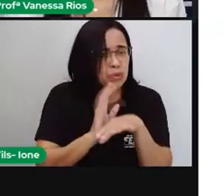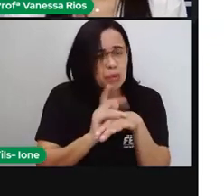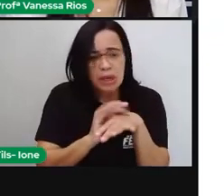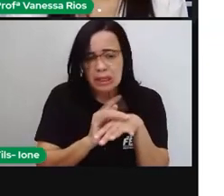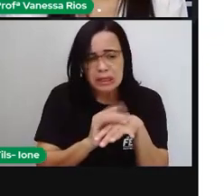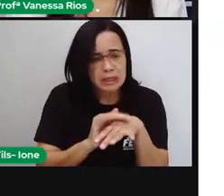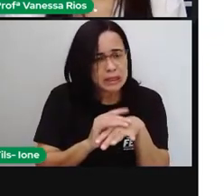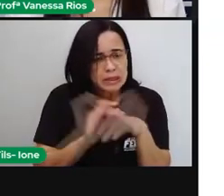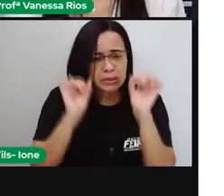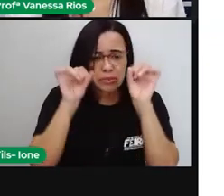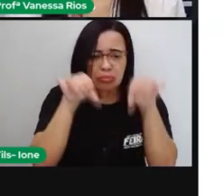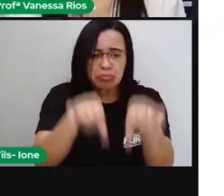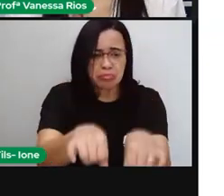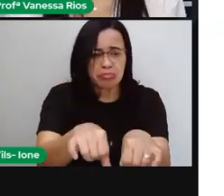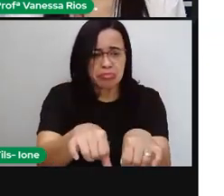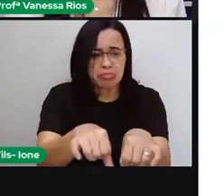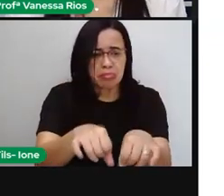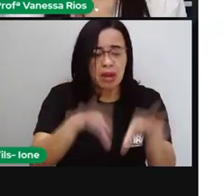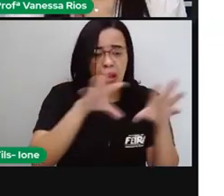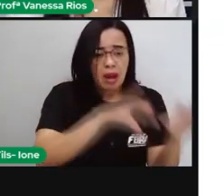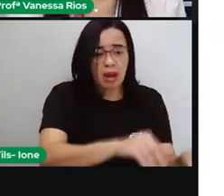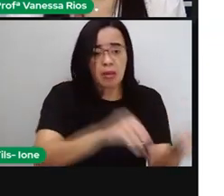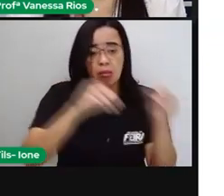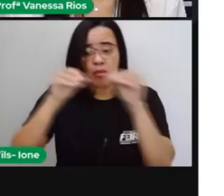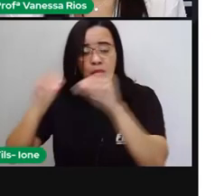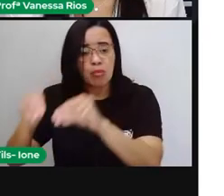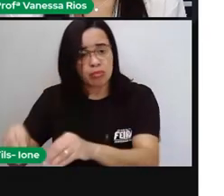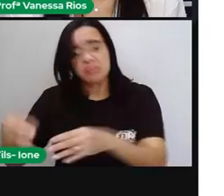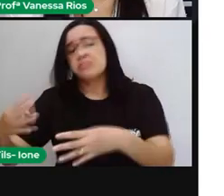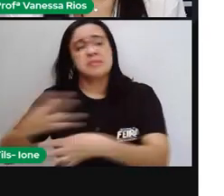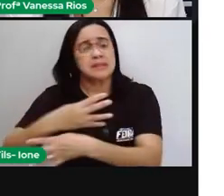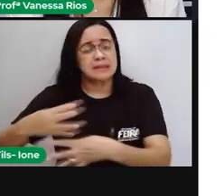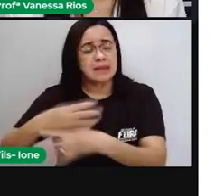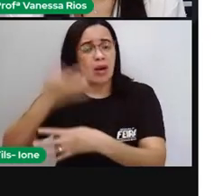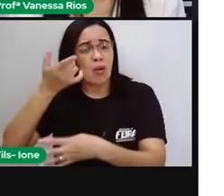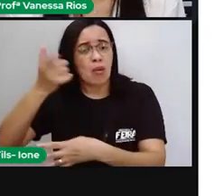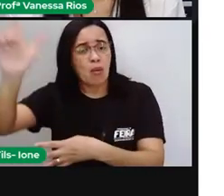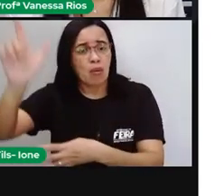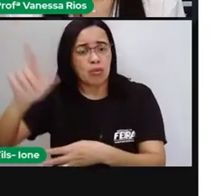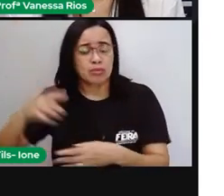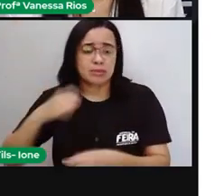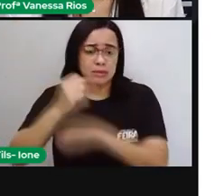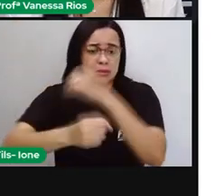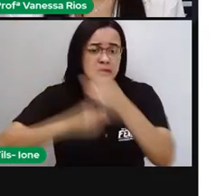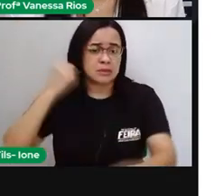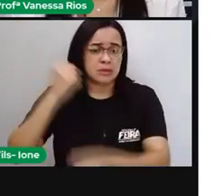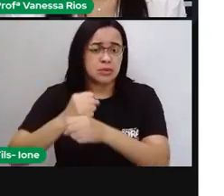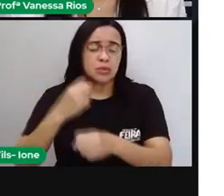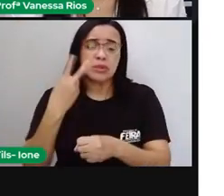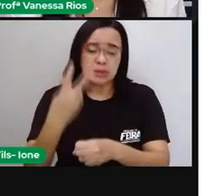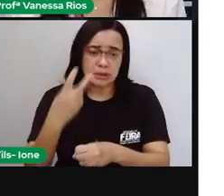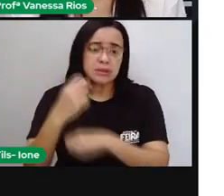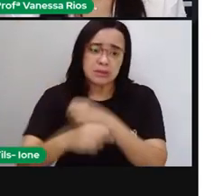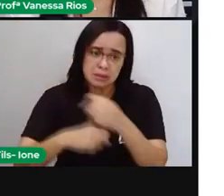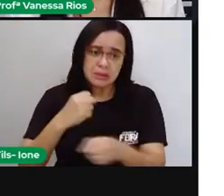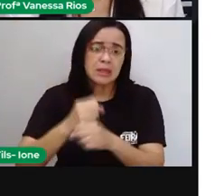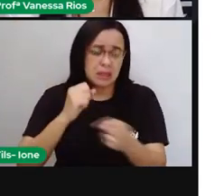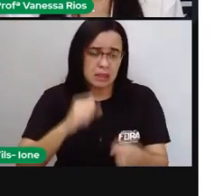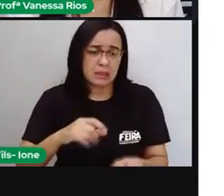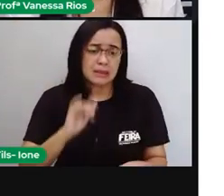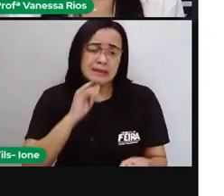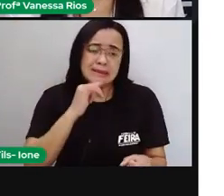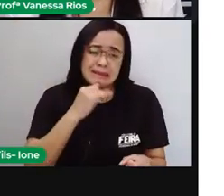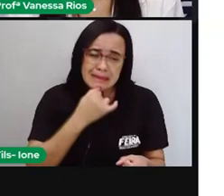mudou de Barcelona, foi para uma outra cidade, ficou lá mais ou menos uns dois anos. E aí diante de toda a situação de